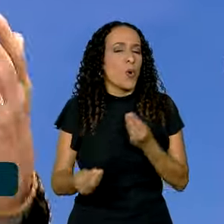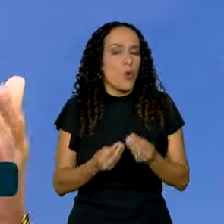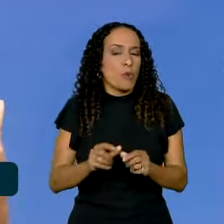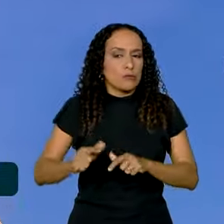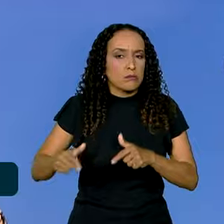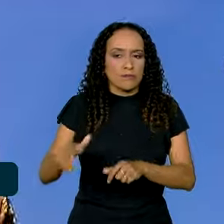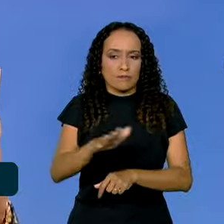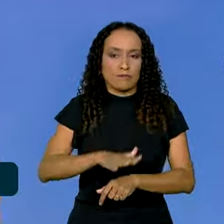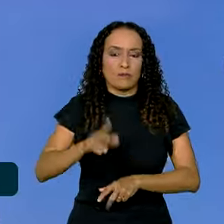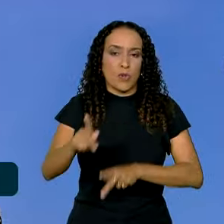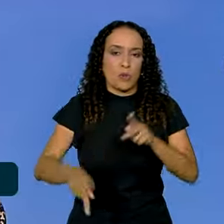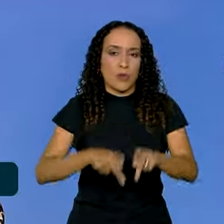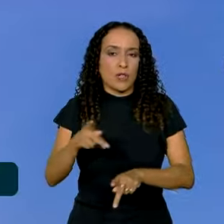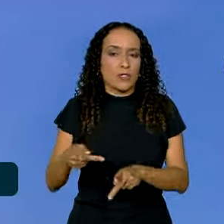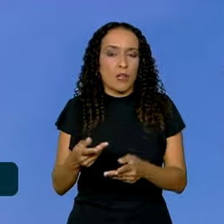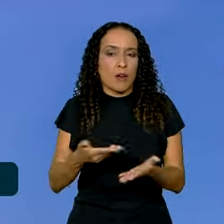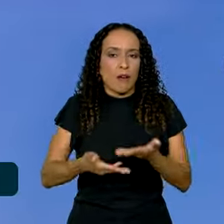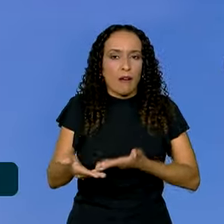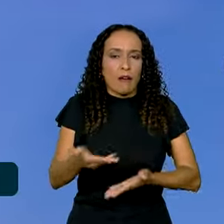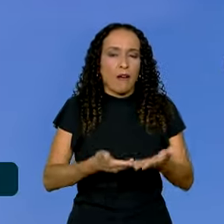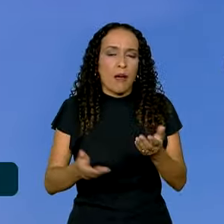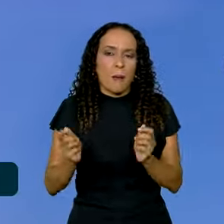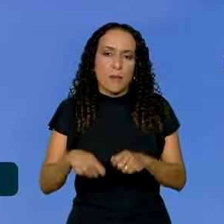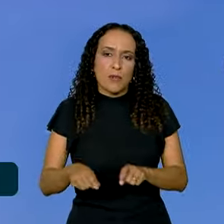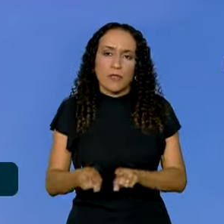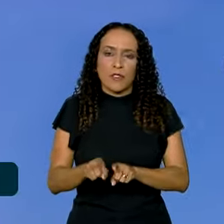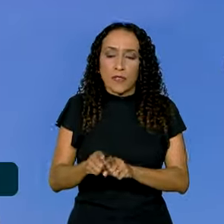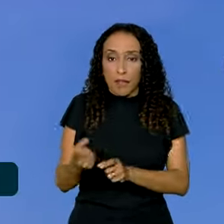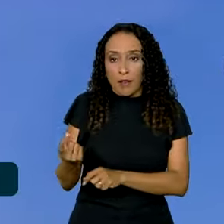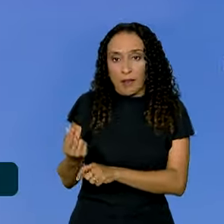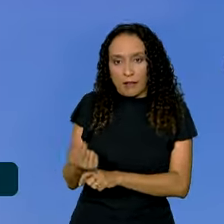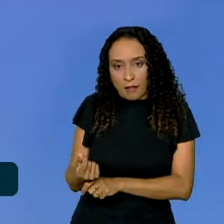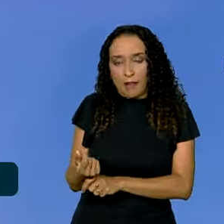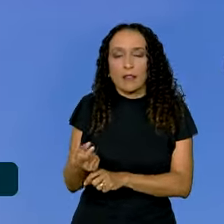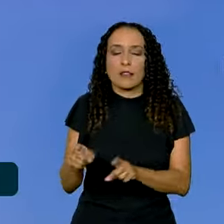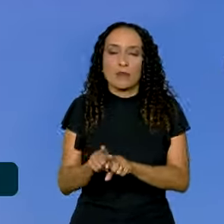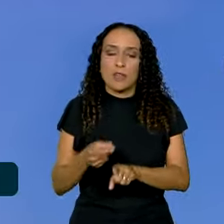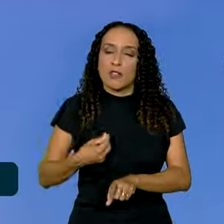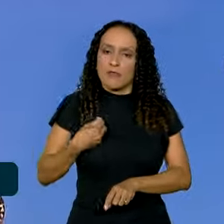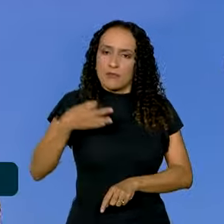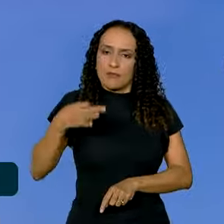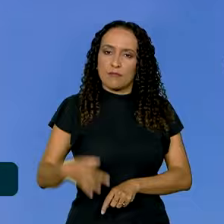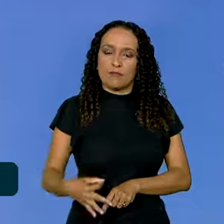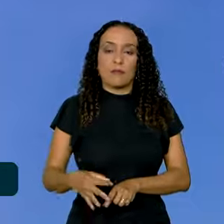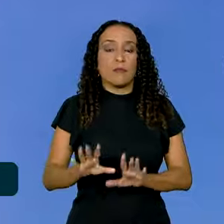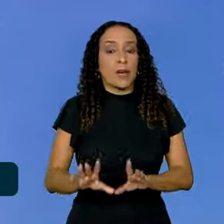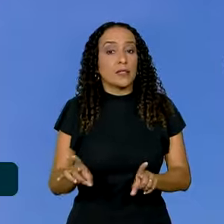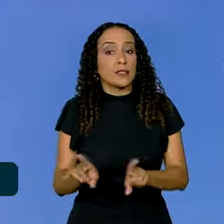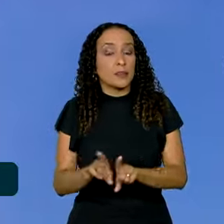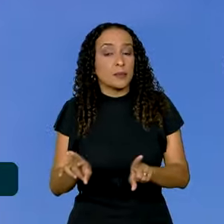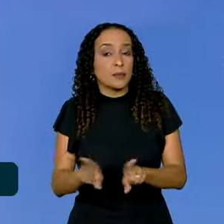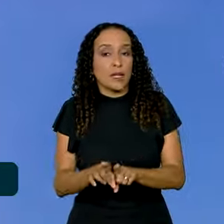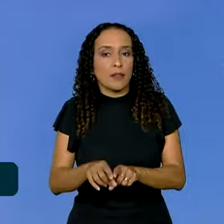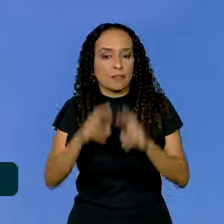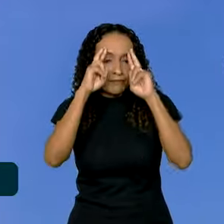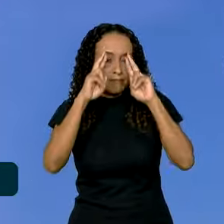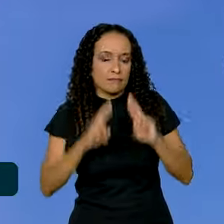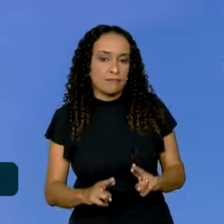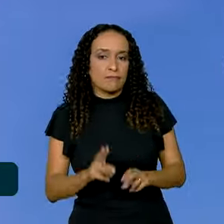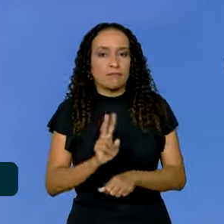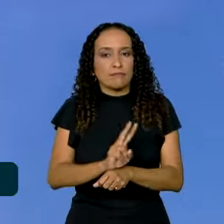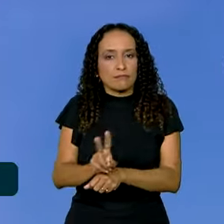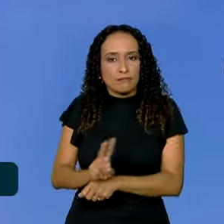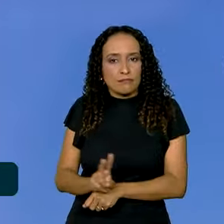com essas populações de modo que elas possam ter uma fonte de renda, uma vida digna, mas ao mesmo tempo respeitando e